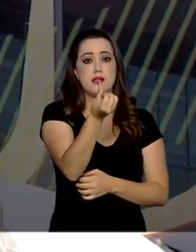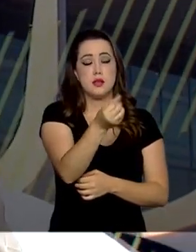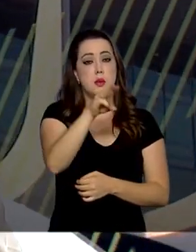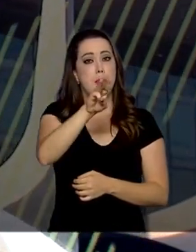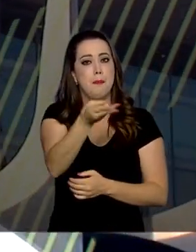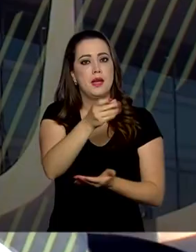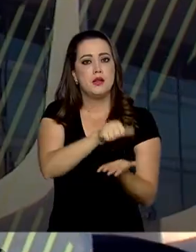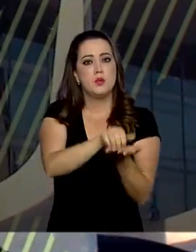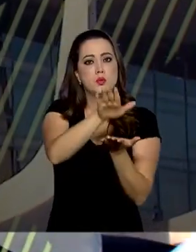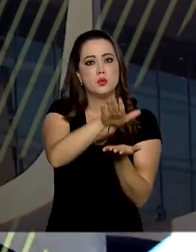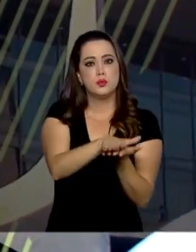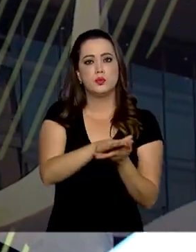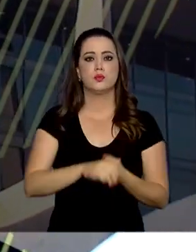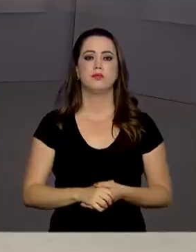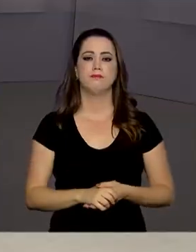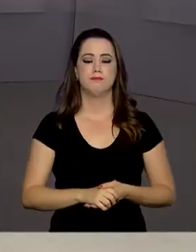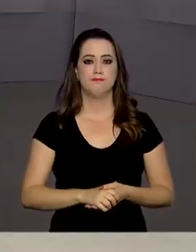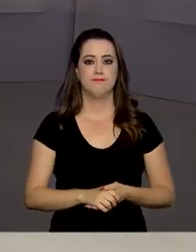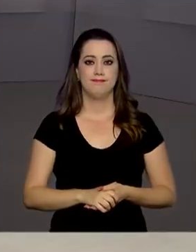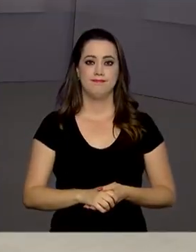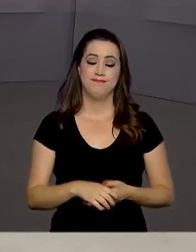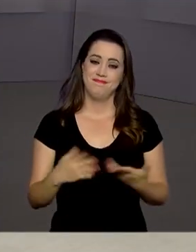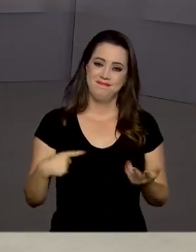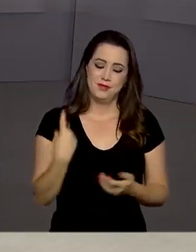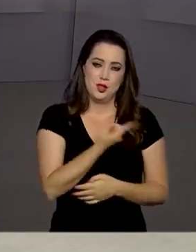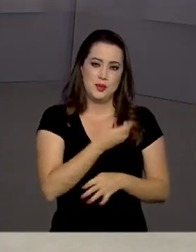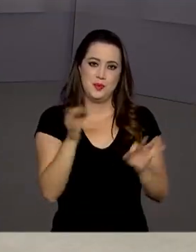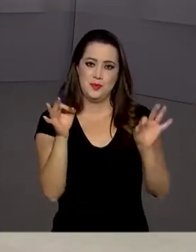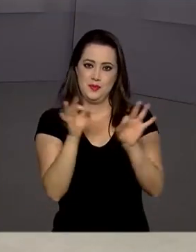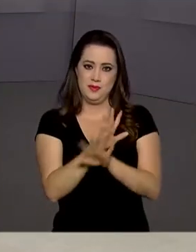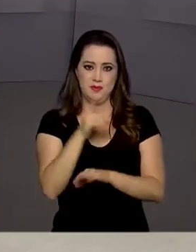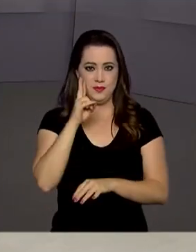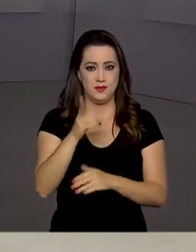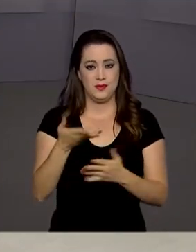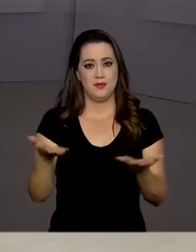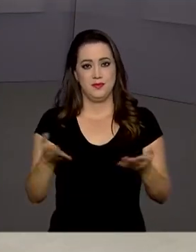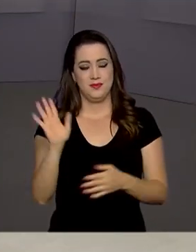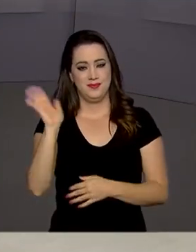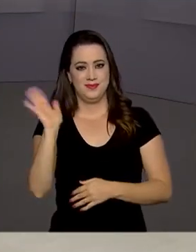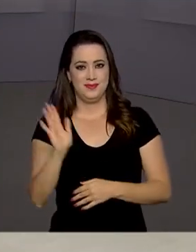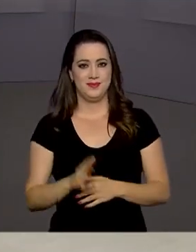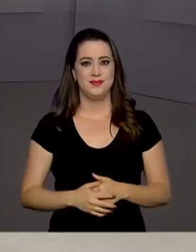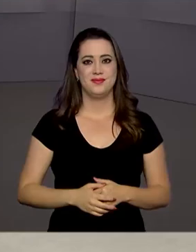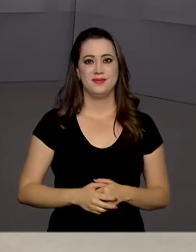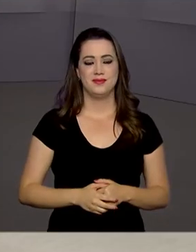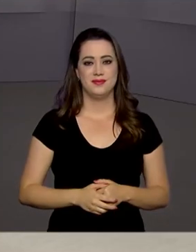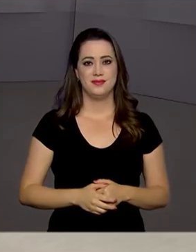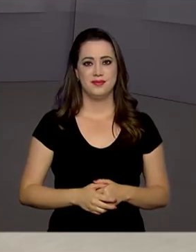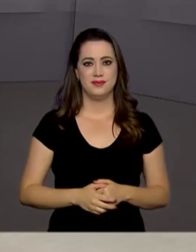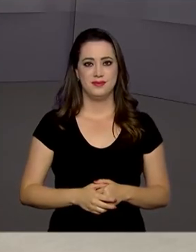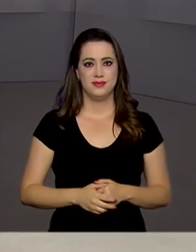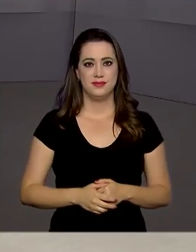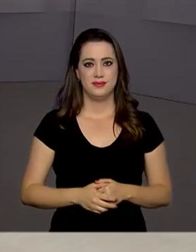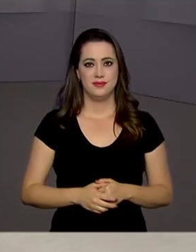milhões de reais em multas. Nós ficamos por aqui com o governo agora. Até a próxima edição.